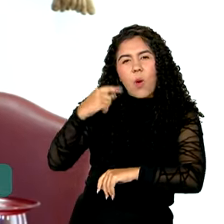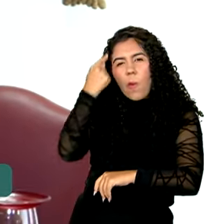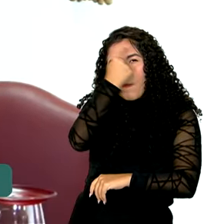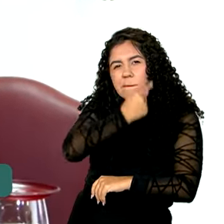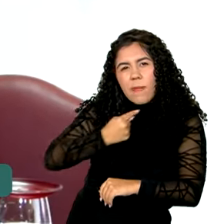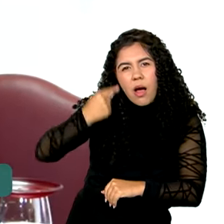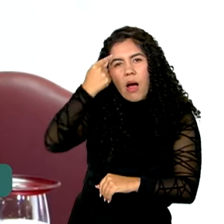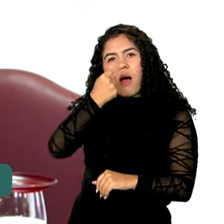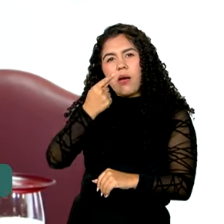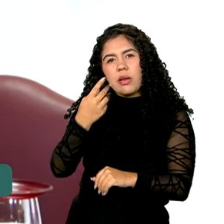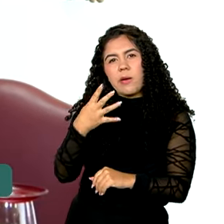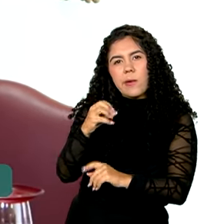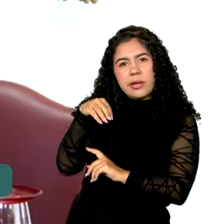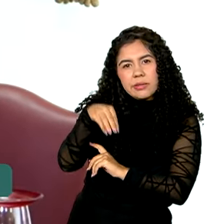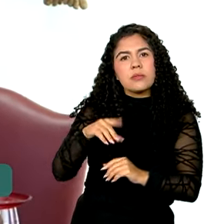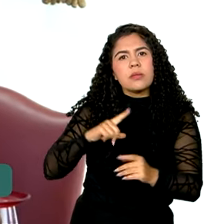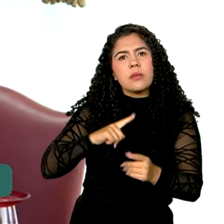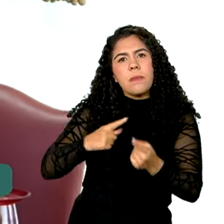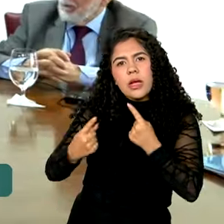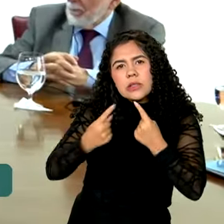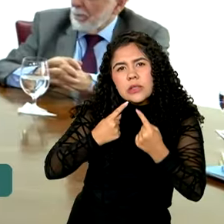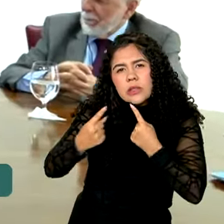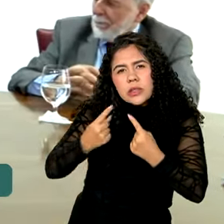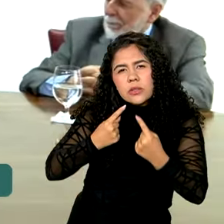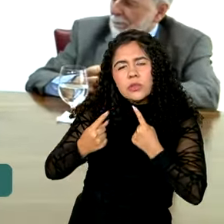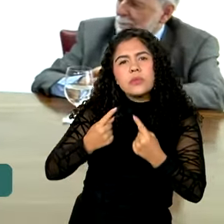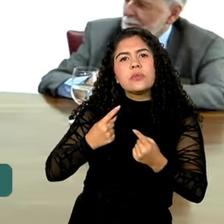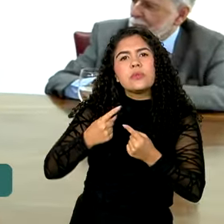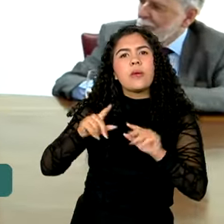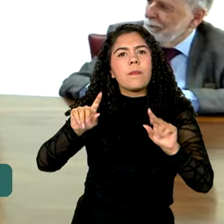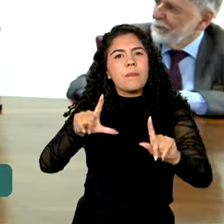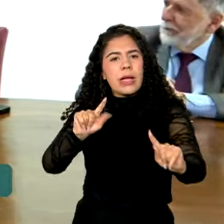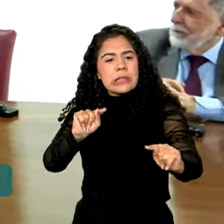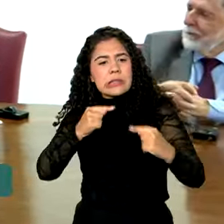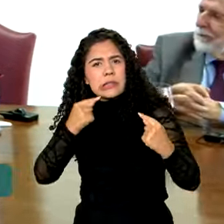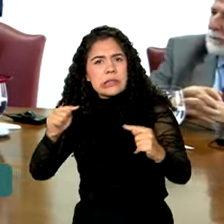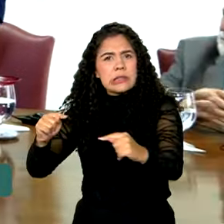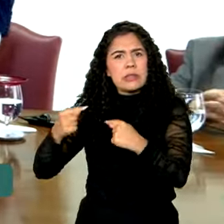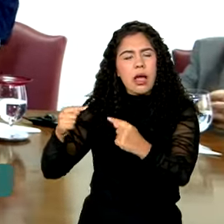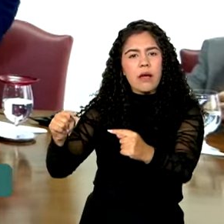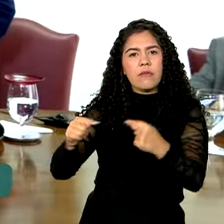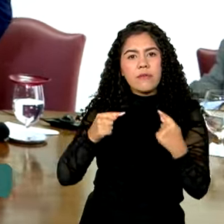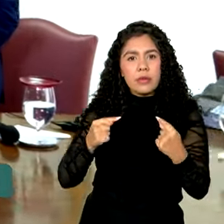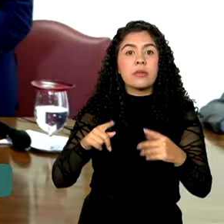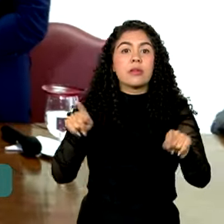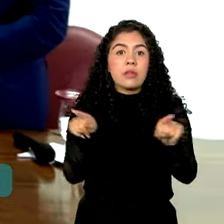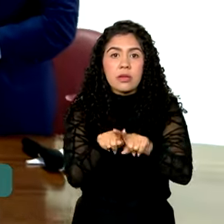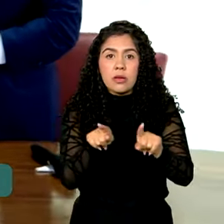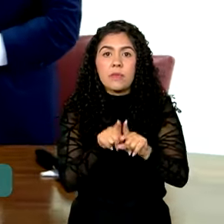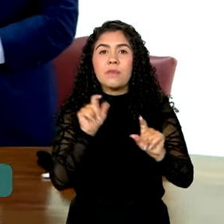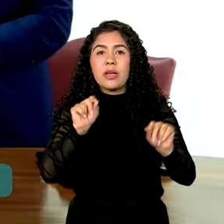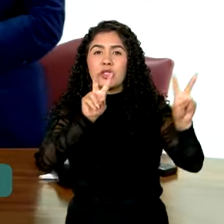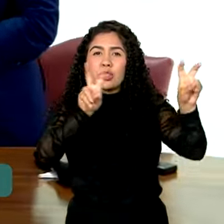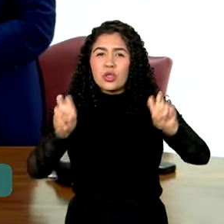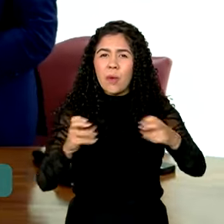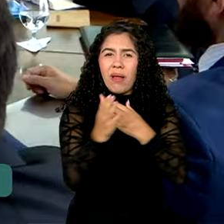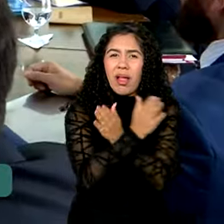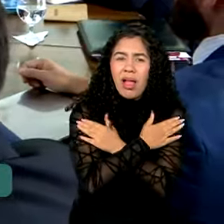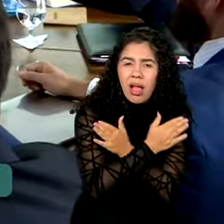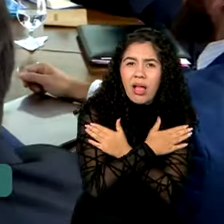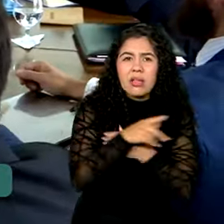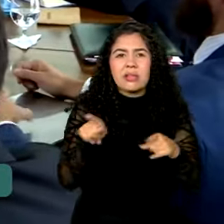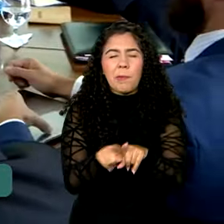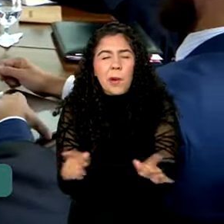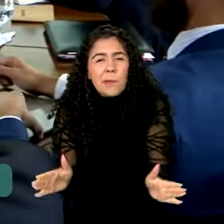economia argentina e os desafios pentes. Em particular, a recessão, o aumento do desemprego e da pobreza